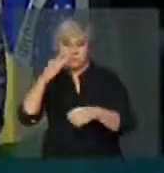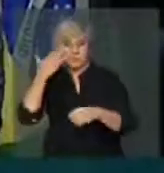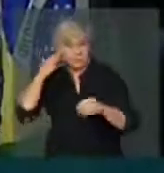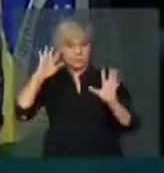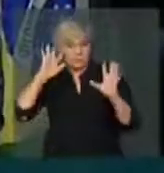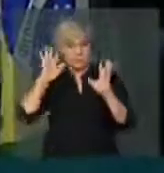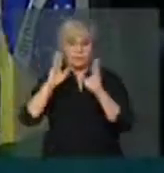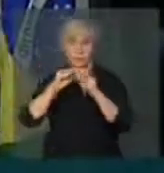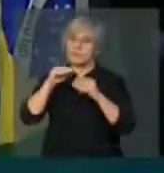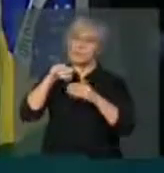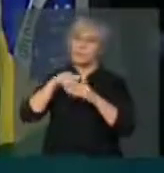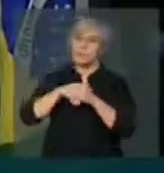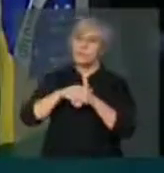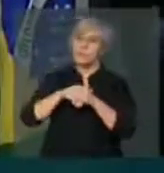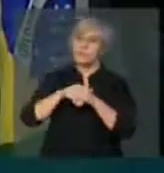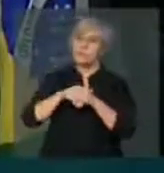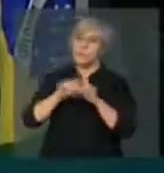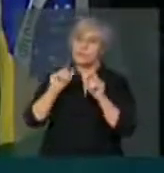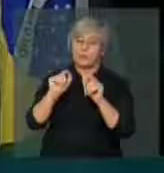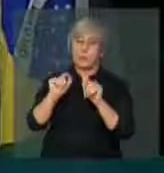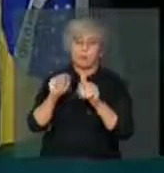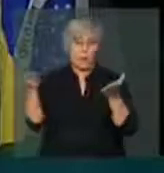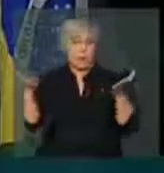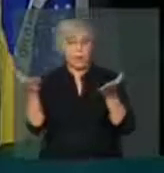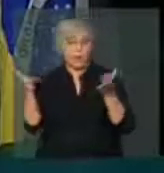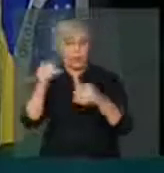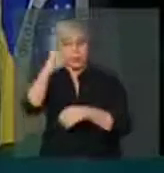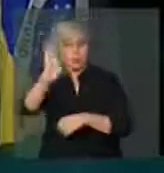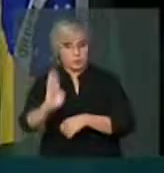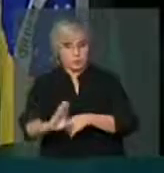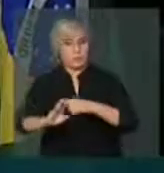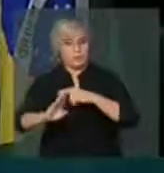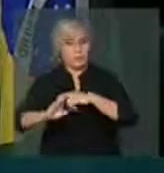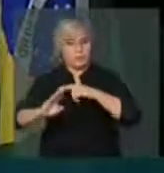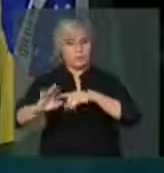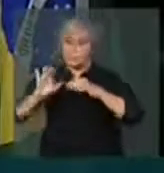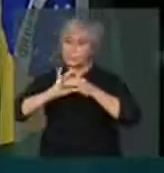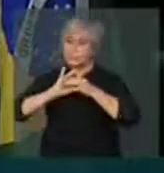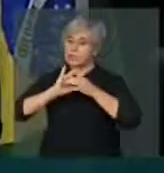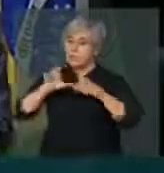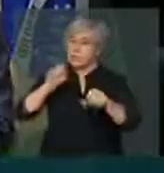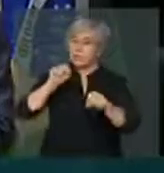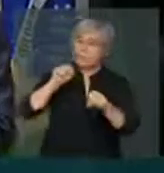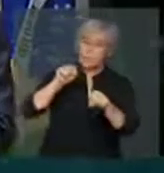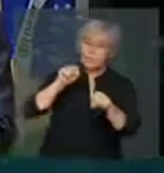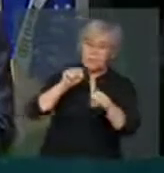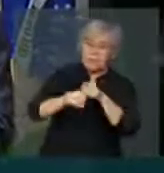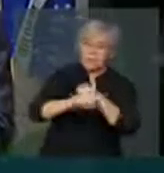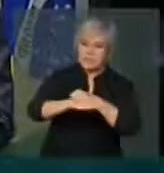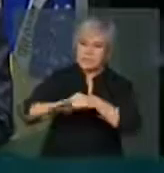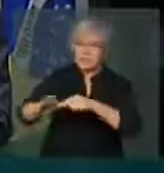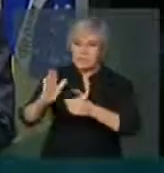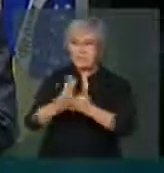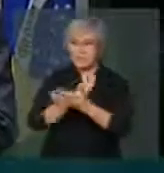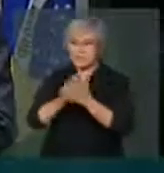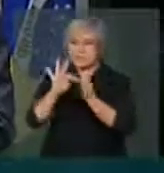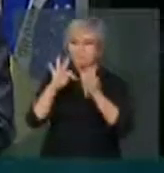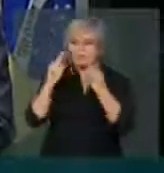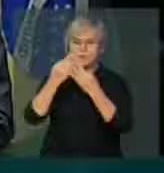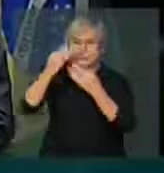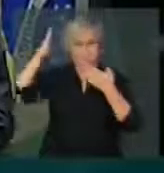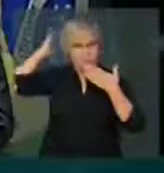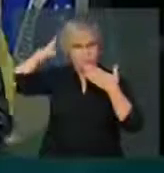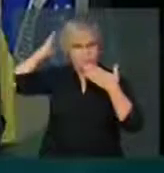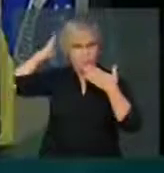votando, hoje no Brasil é autorizado o infanticídio em algumas tribos indígenas. O que é isso?